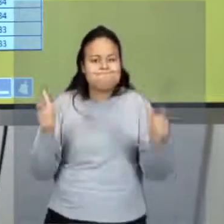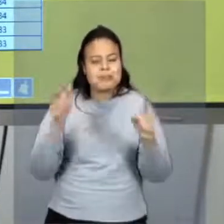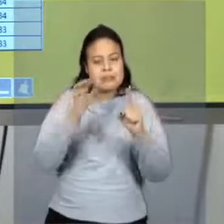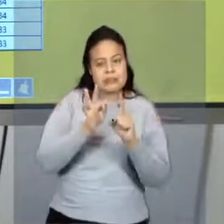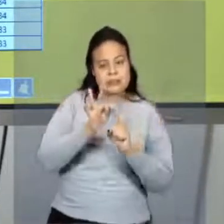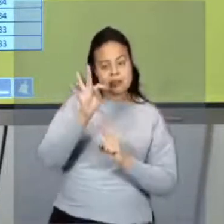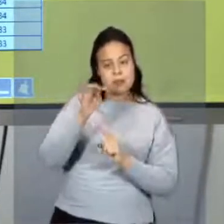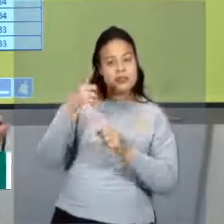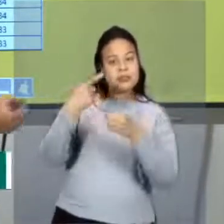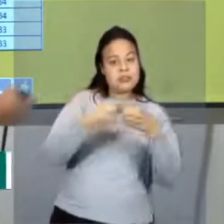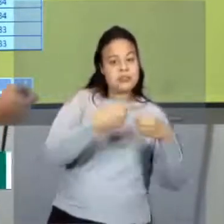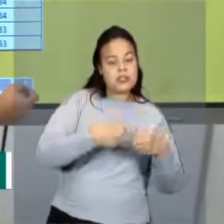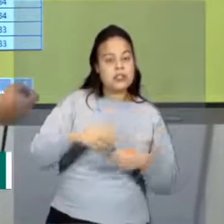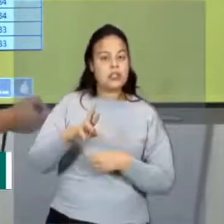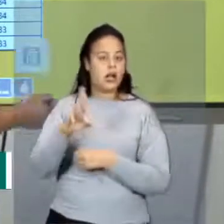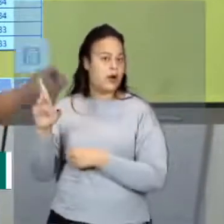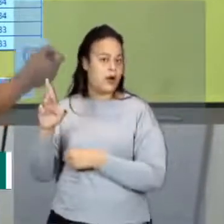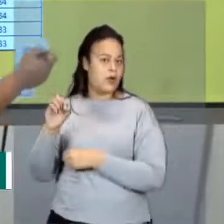cidade de Roraima.